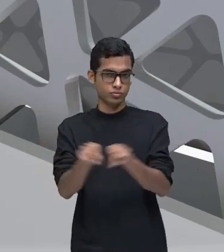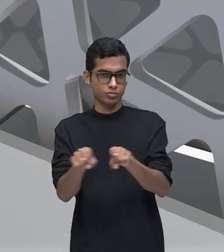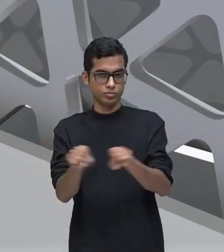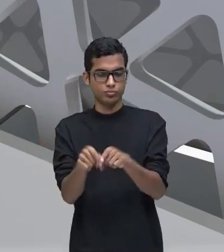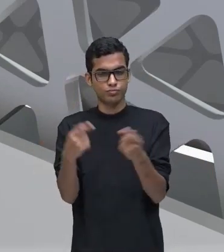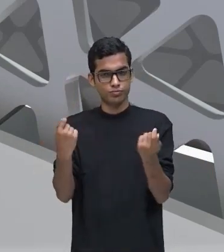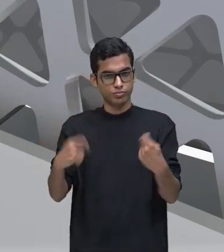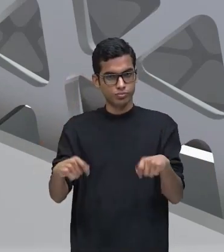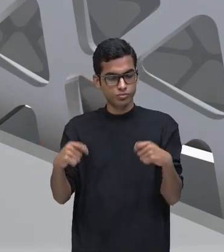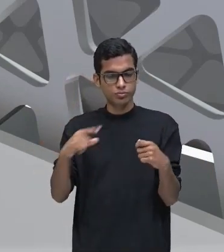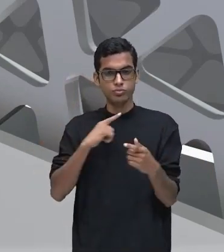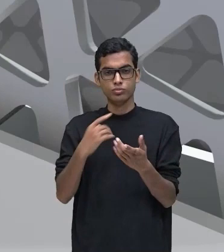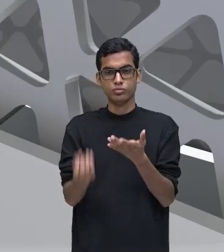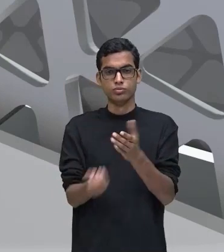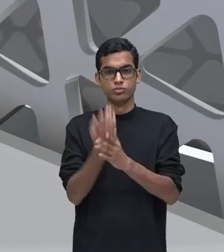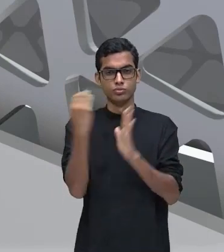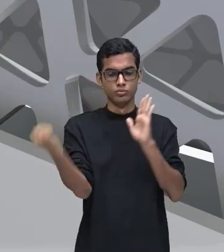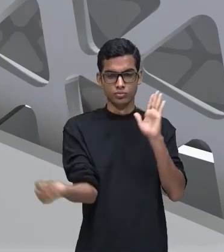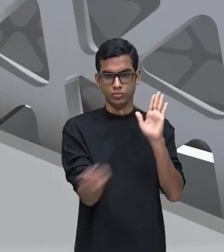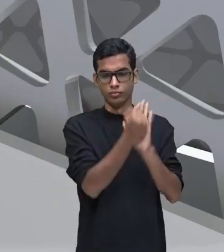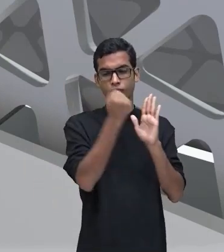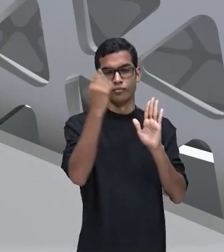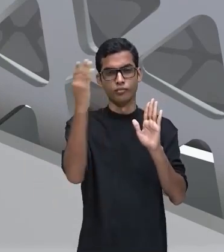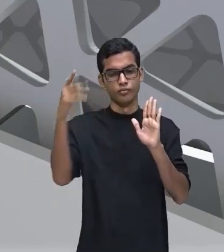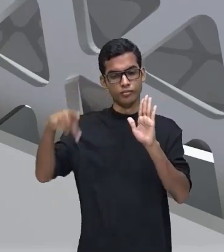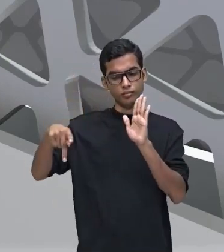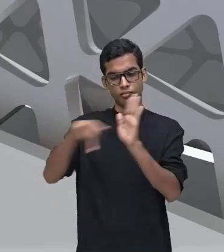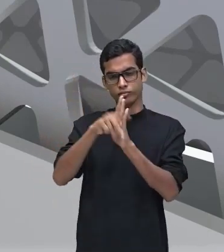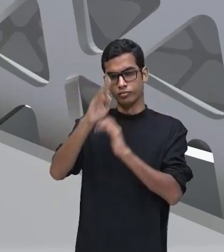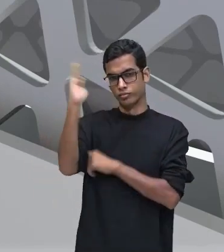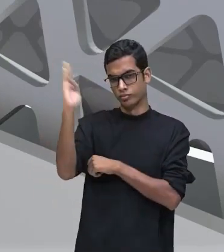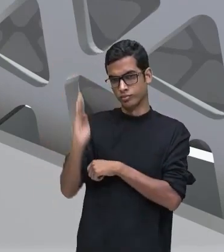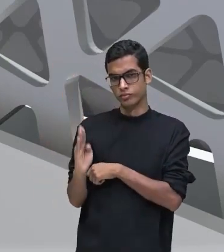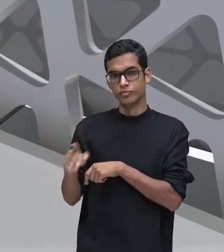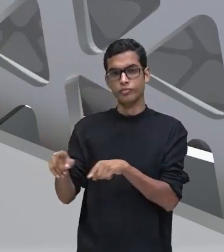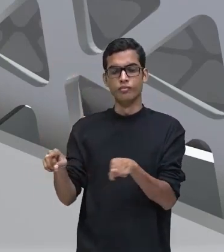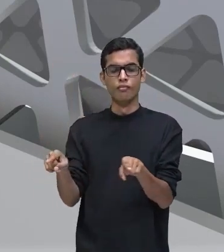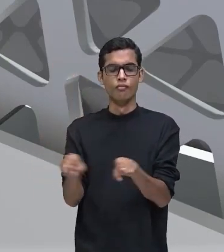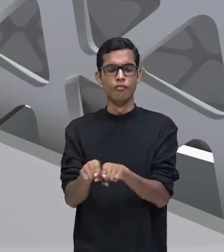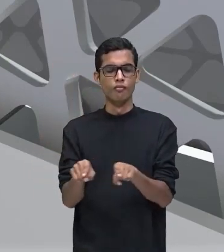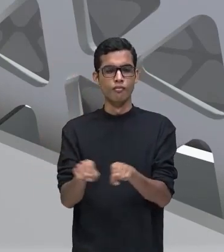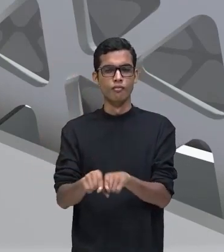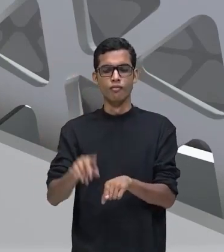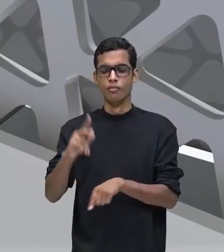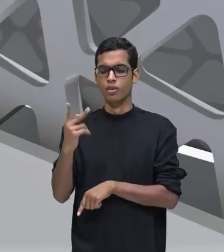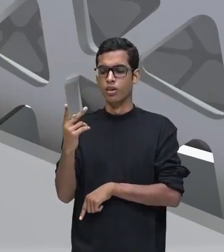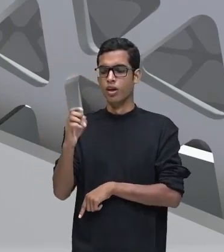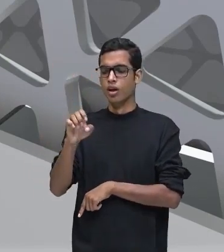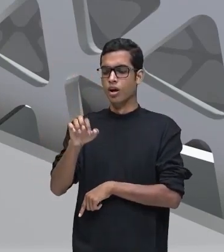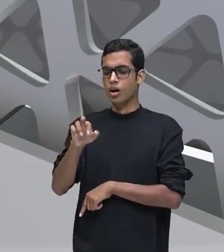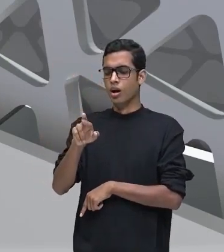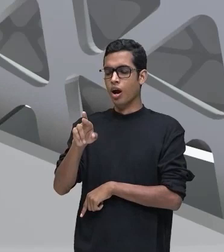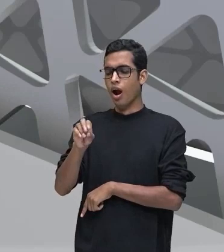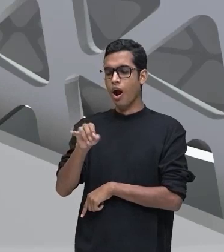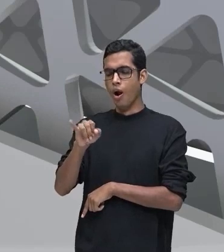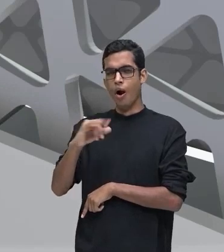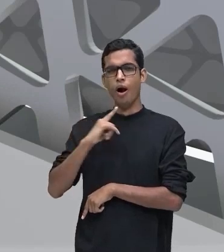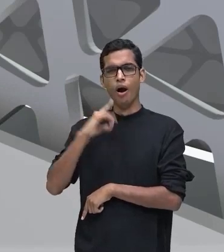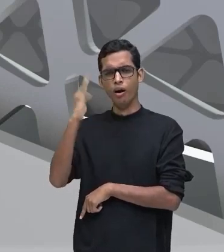precisava criar os símbolos nacionais, certo? E o próprio herói nacional. E nesse período, quem é que foi